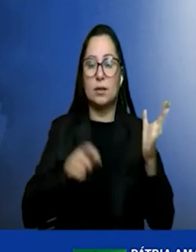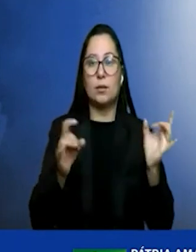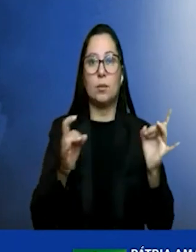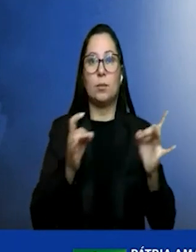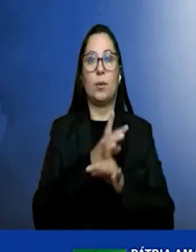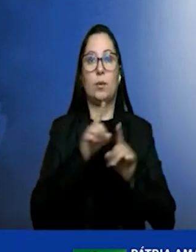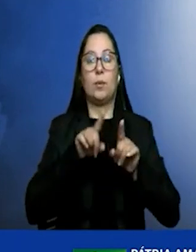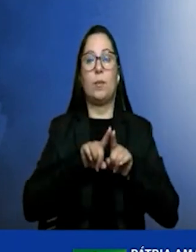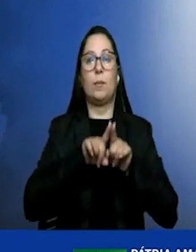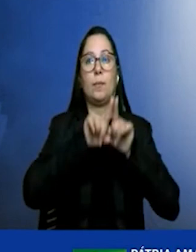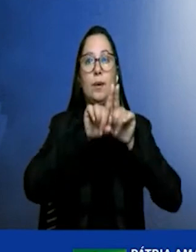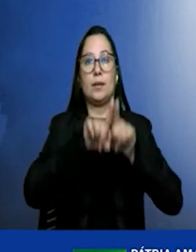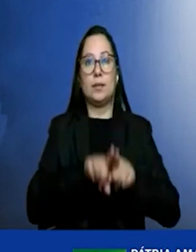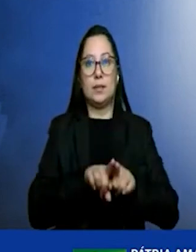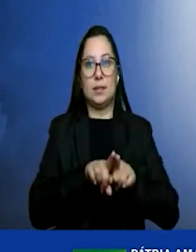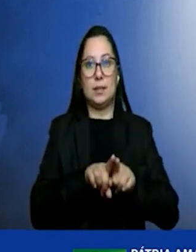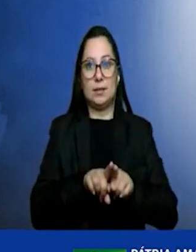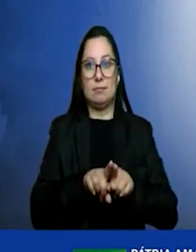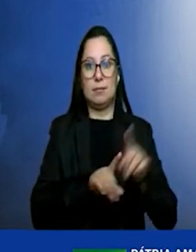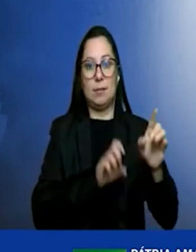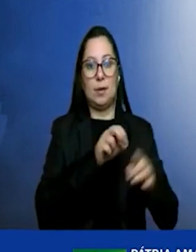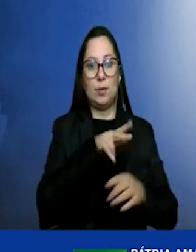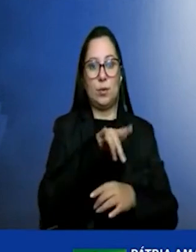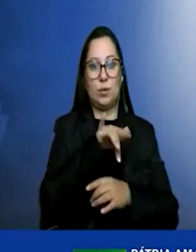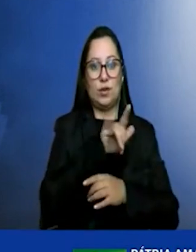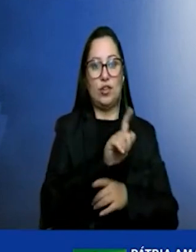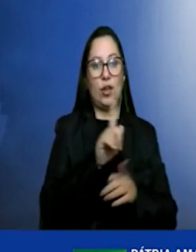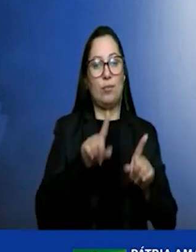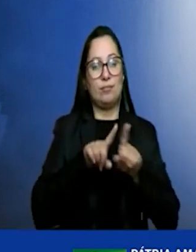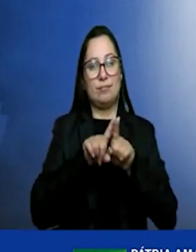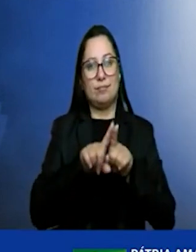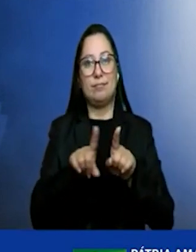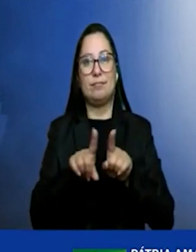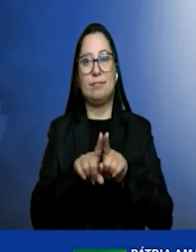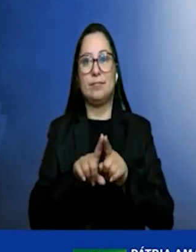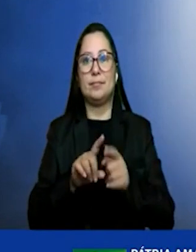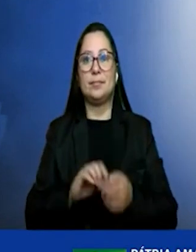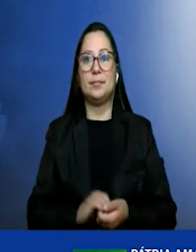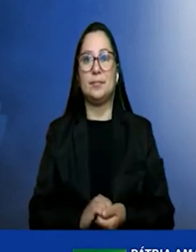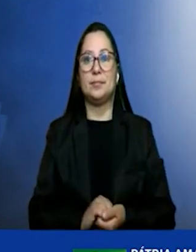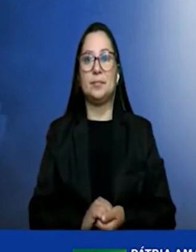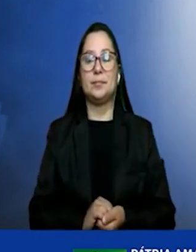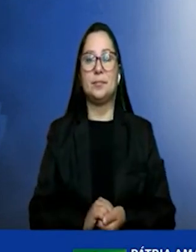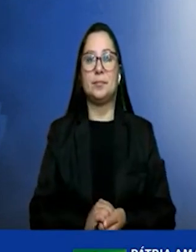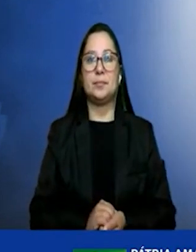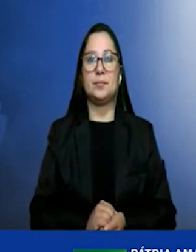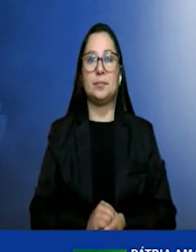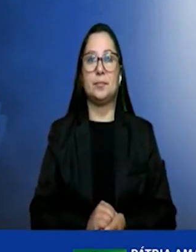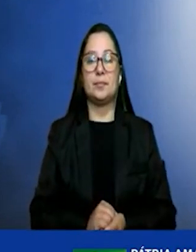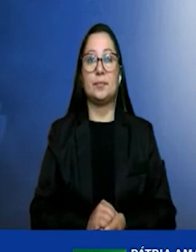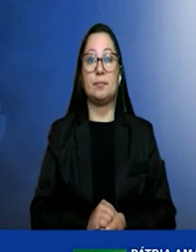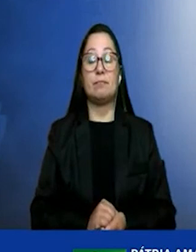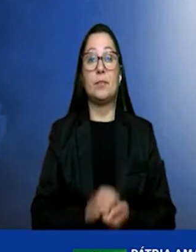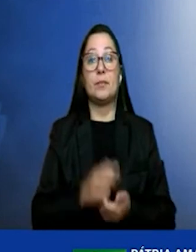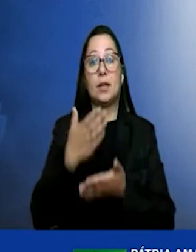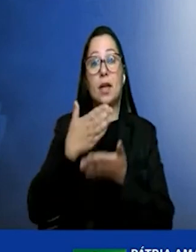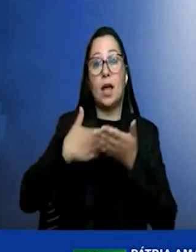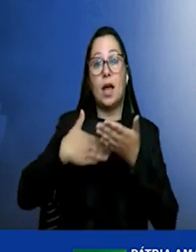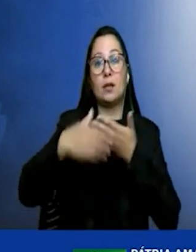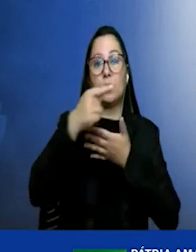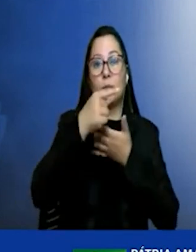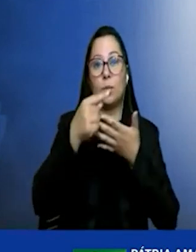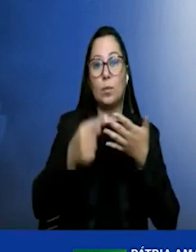é o caso da Unigel para trabalhar no tema bom e a partir disso para todas essas cadeias a gente vai fazer isso aqui